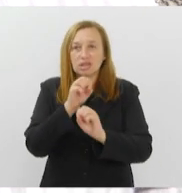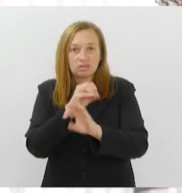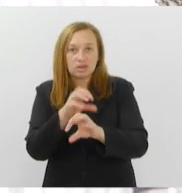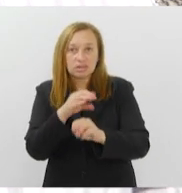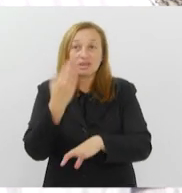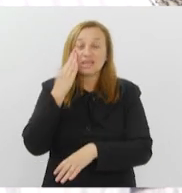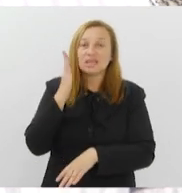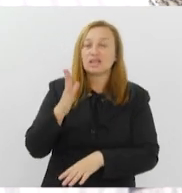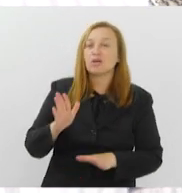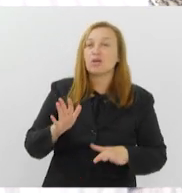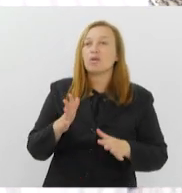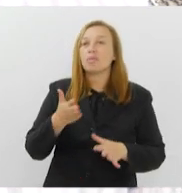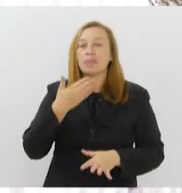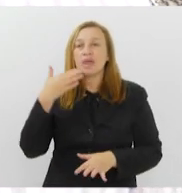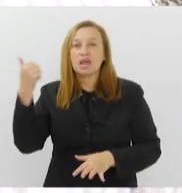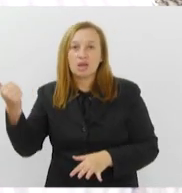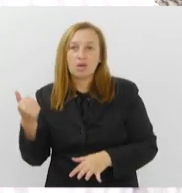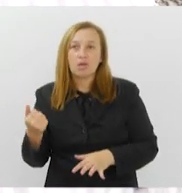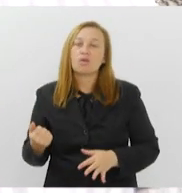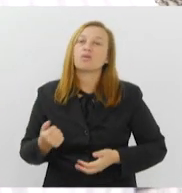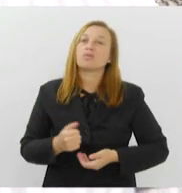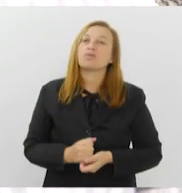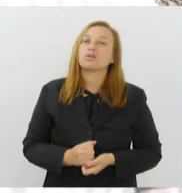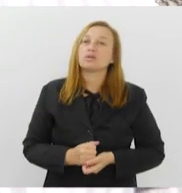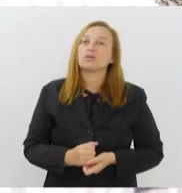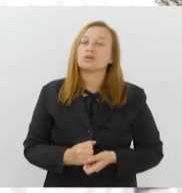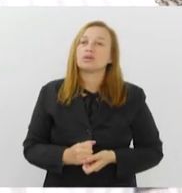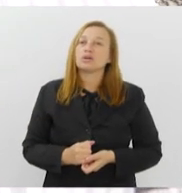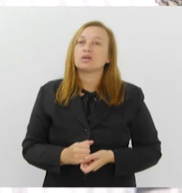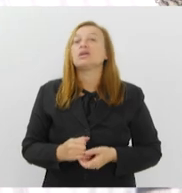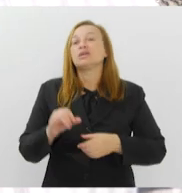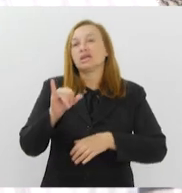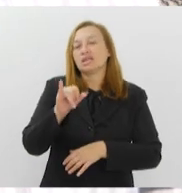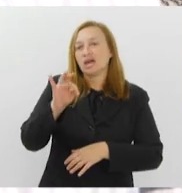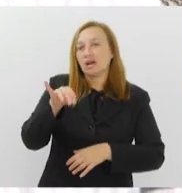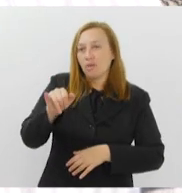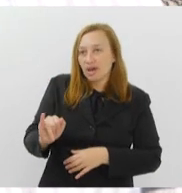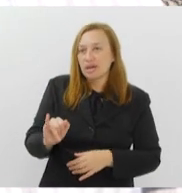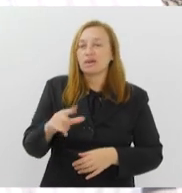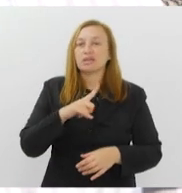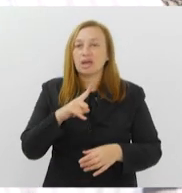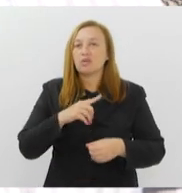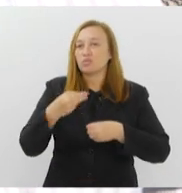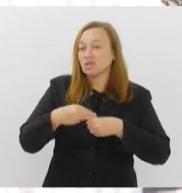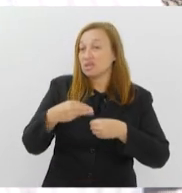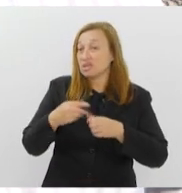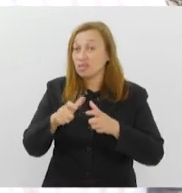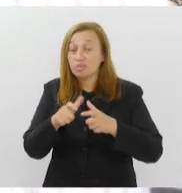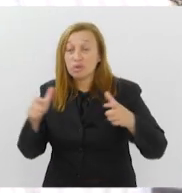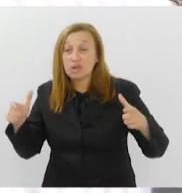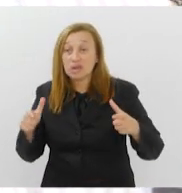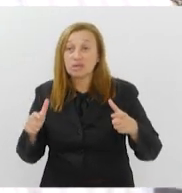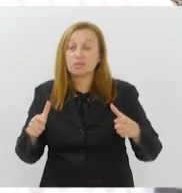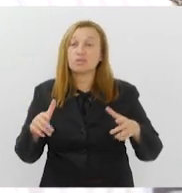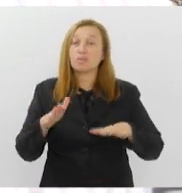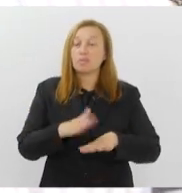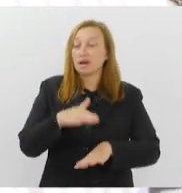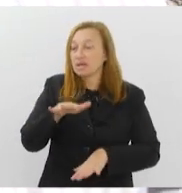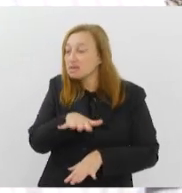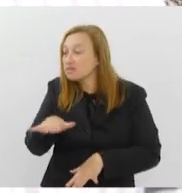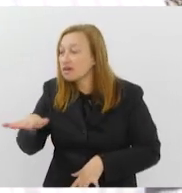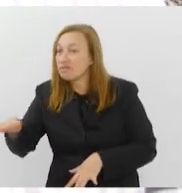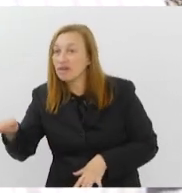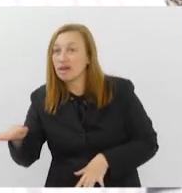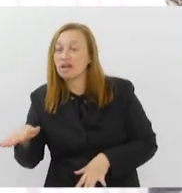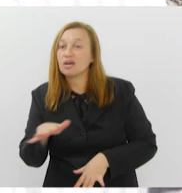entendendo qual é a melhor solução para cada caso. E em Itaguaí a gente já tem um município maior, com muitas regiões periféricas, com áreas